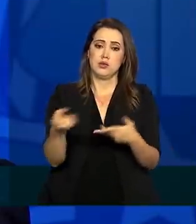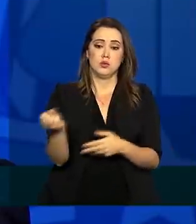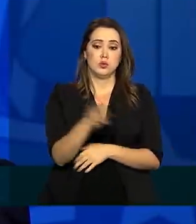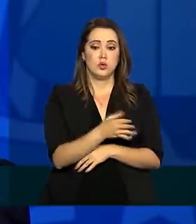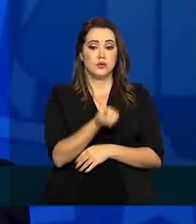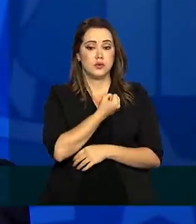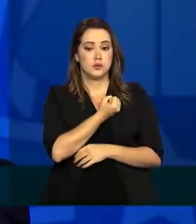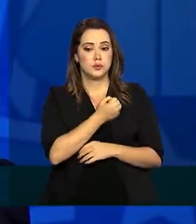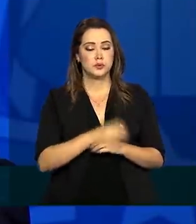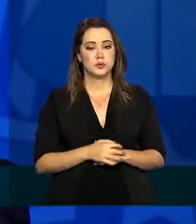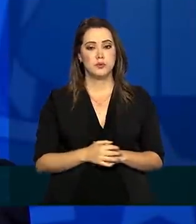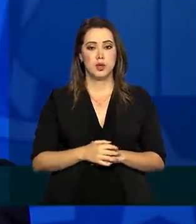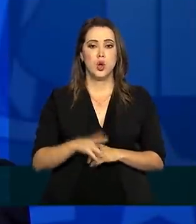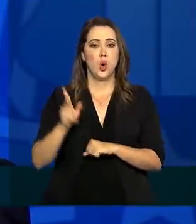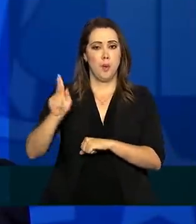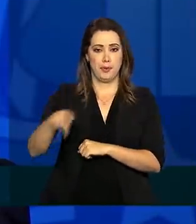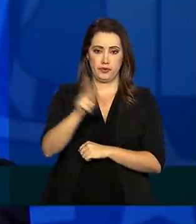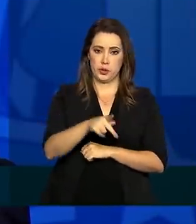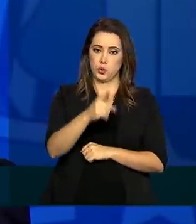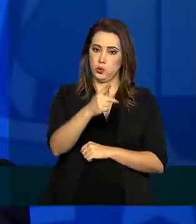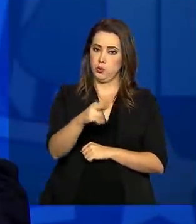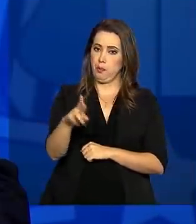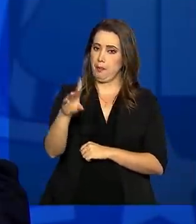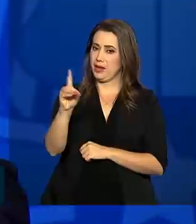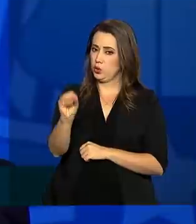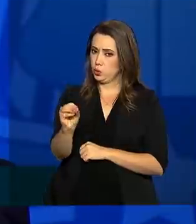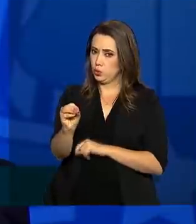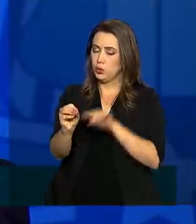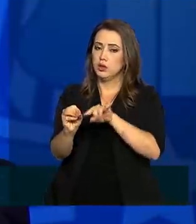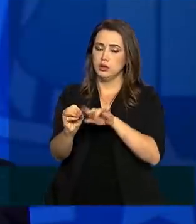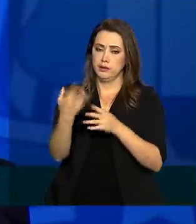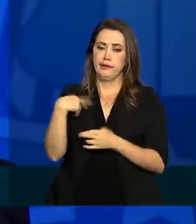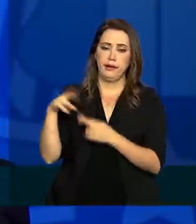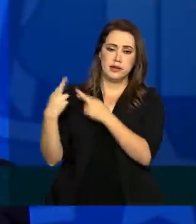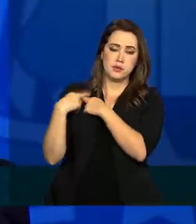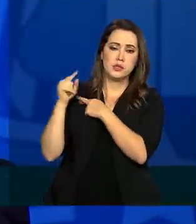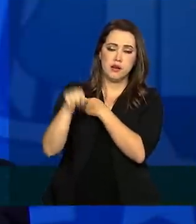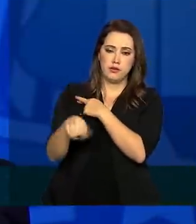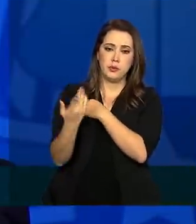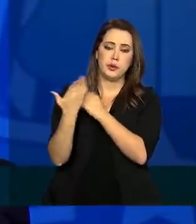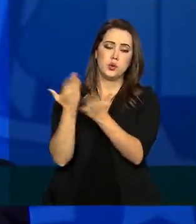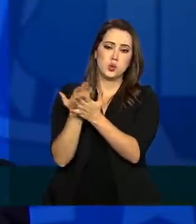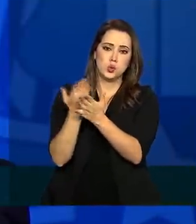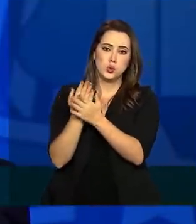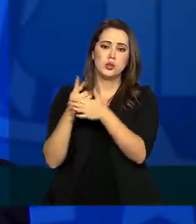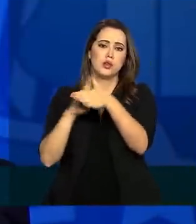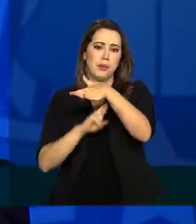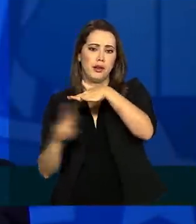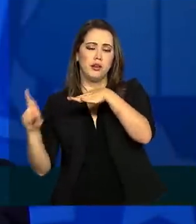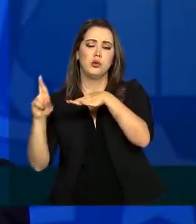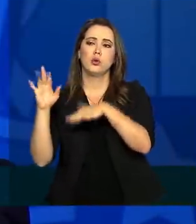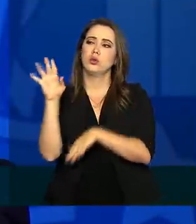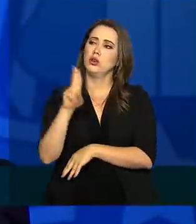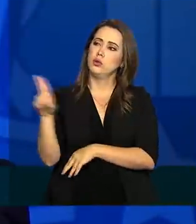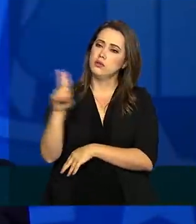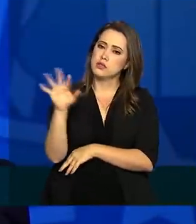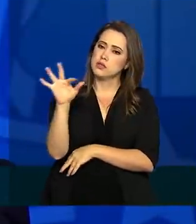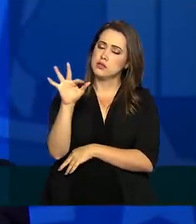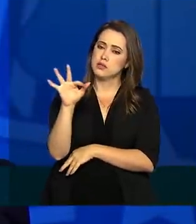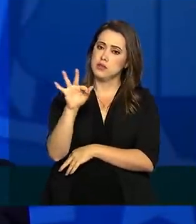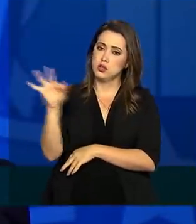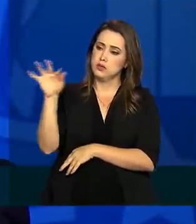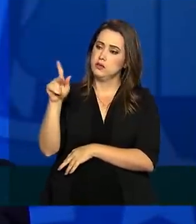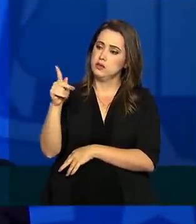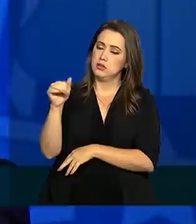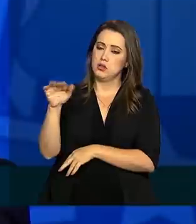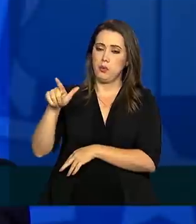O professor Pedro Halal, pesquisador responsável pelo estudo e reitor da Universidade Federal de Pelotas, esteve nos últimos